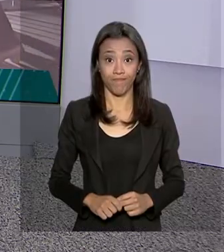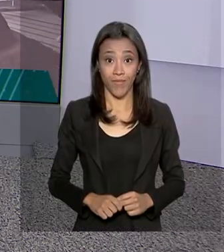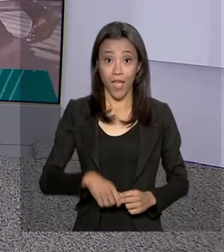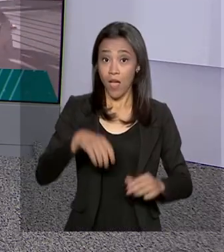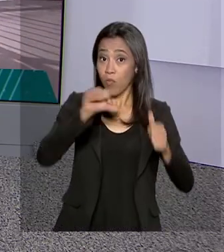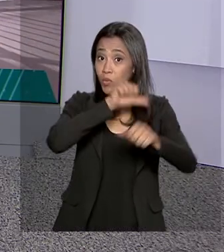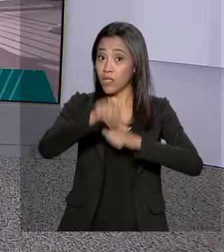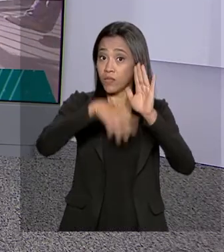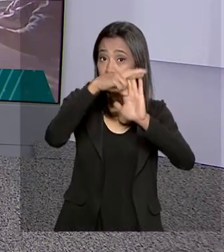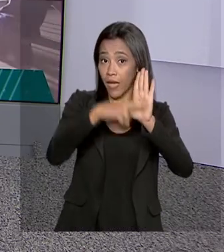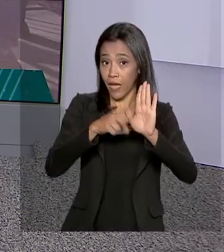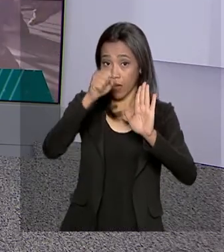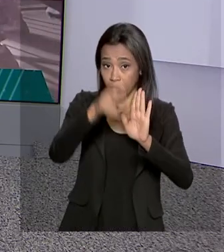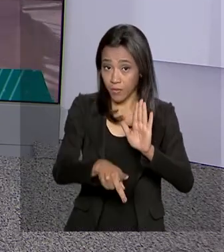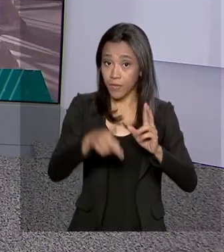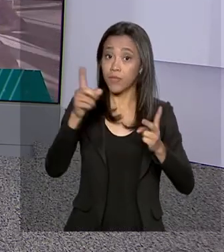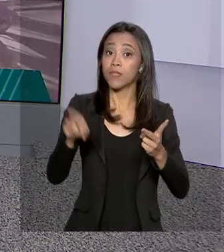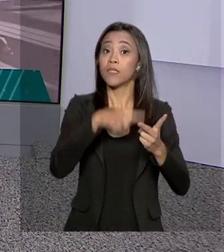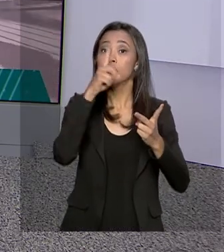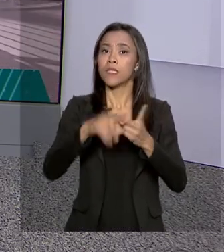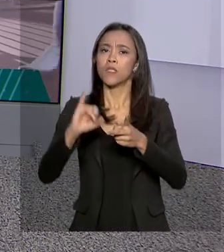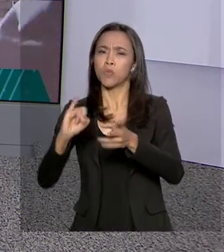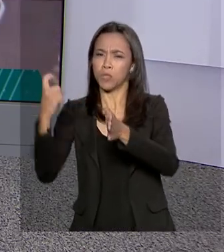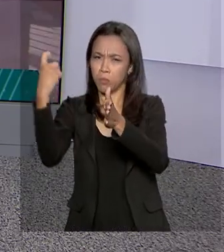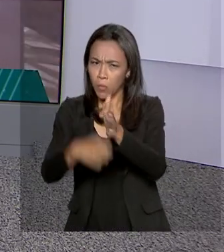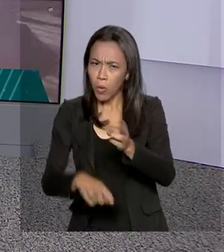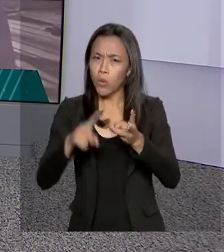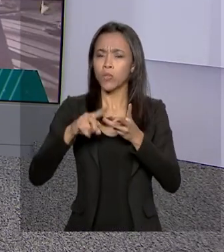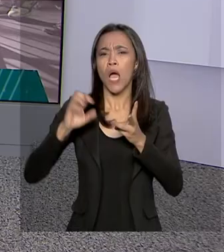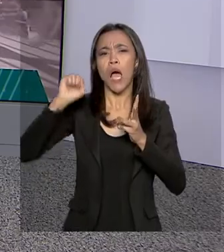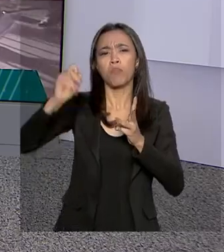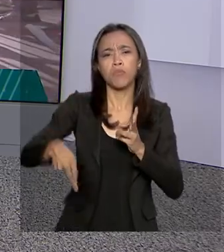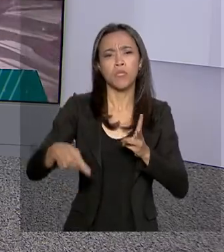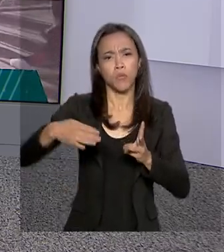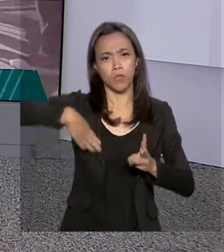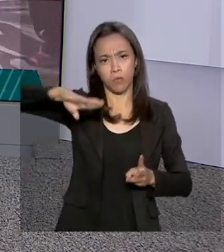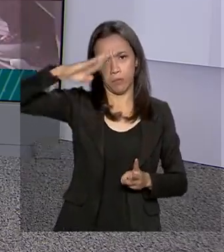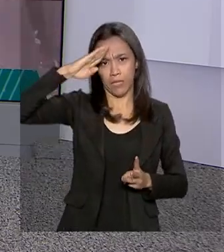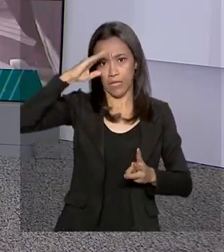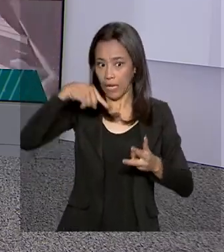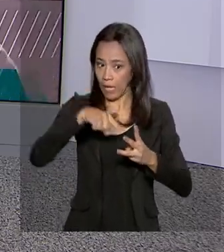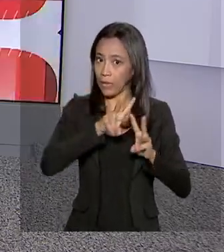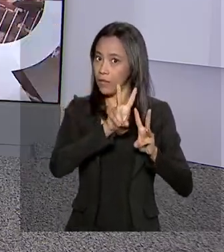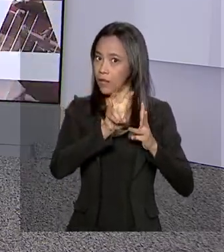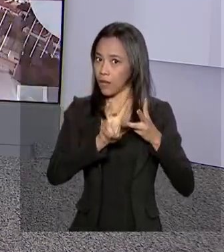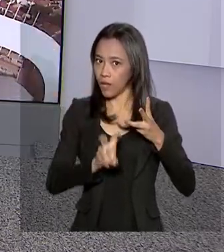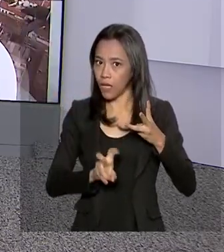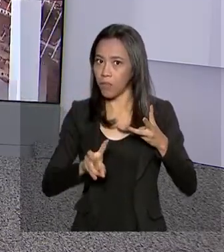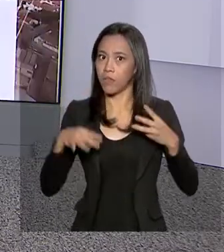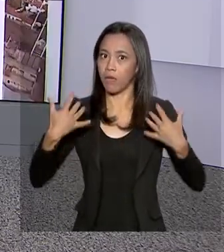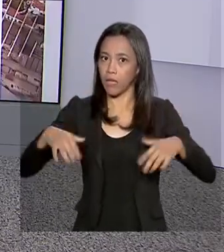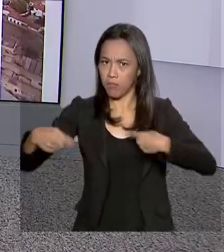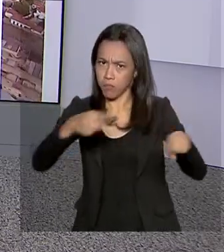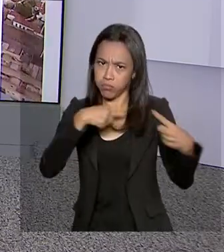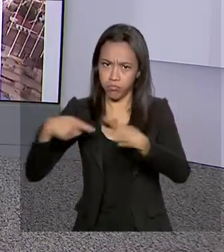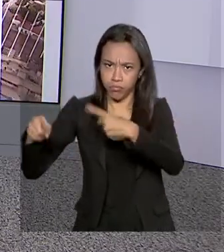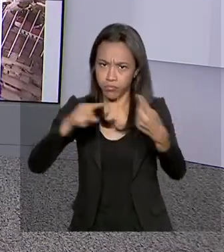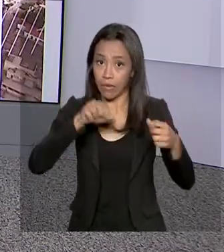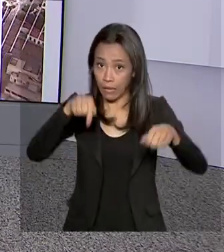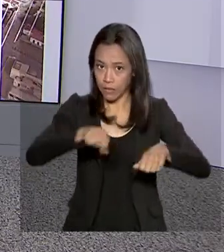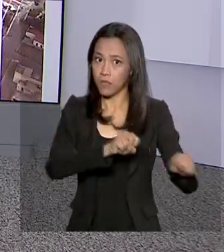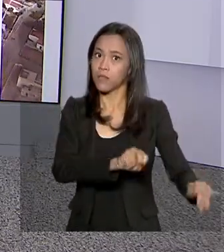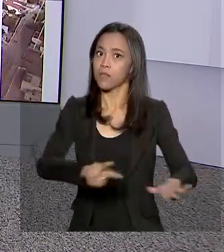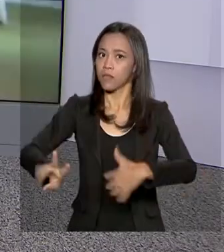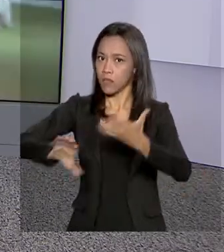Reforma tributária, nova previdência, aposentadoria dos militares, assuntos que vão movimentar o Congresso Nacional nesta semana. Vamos então